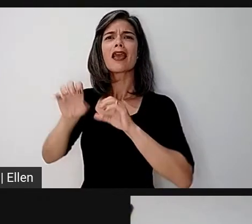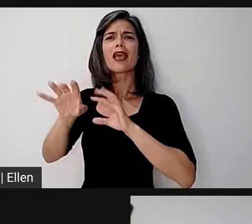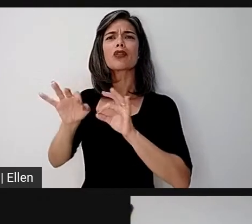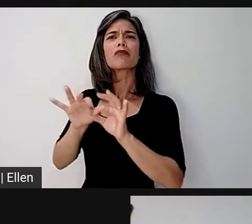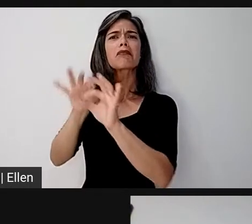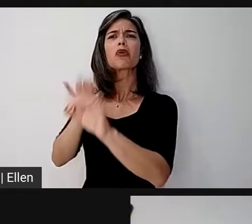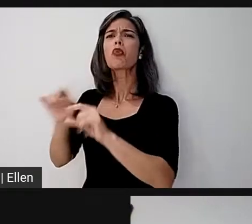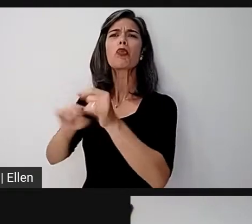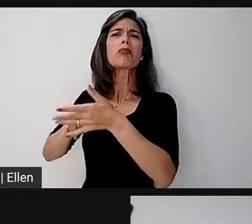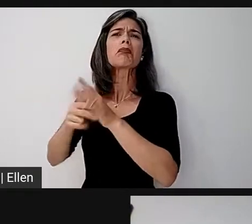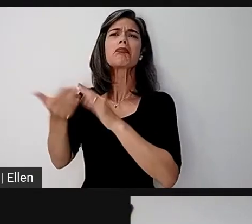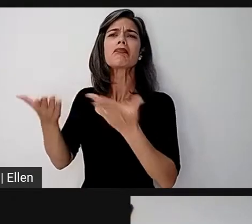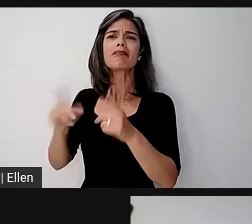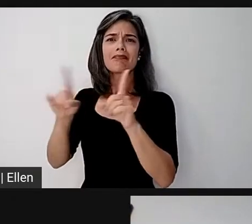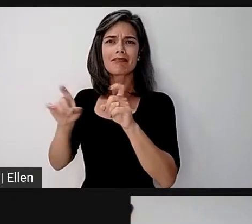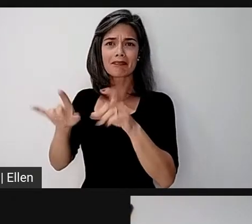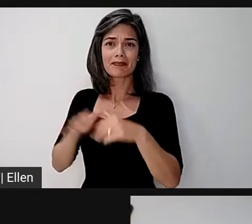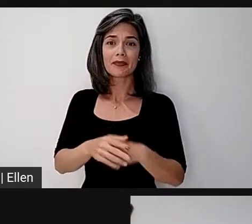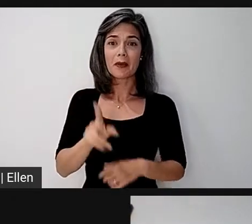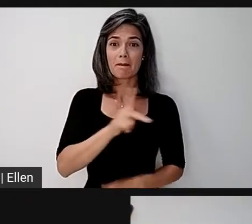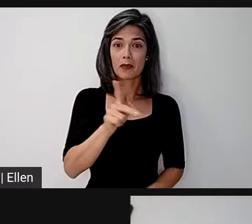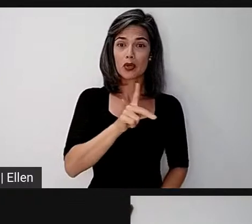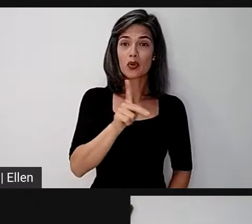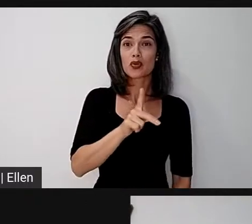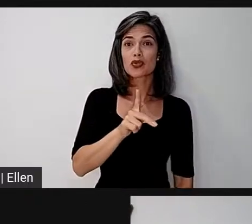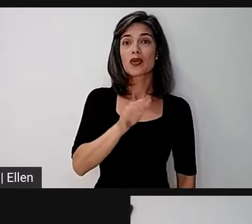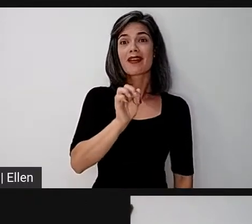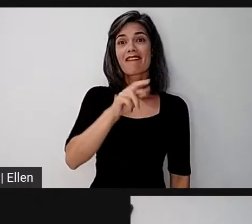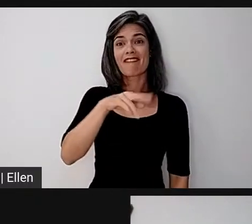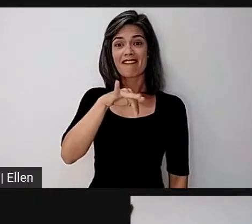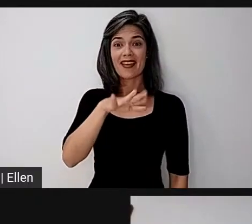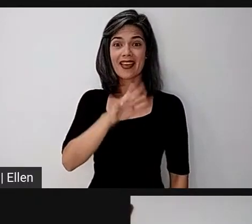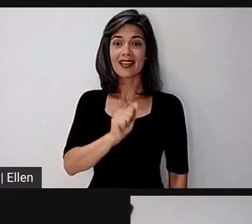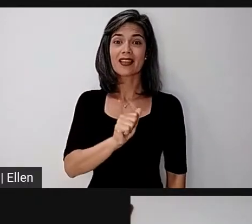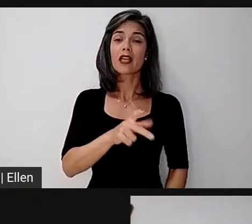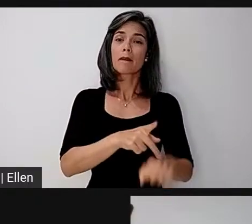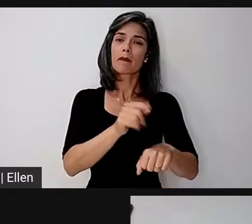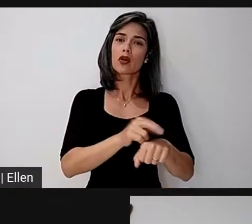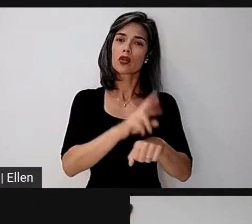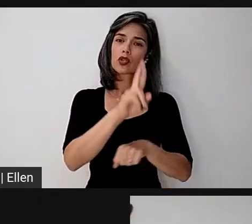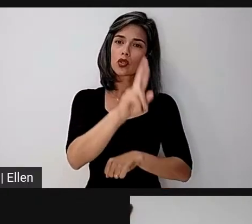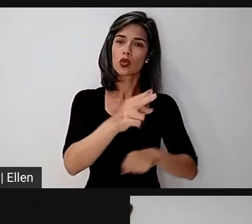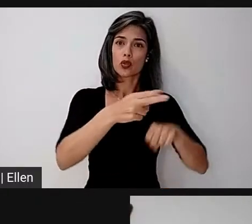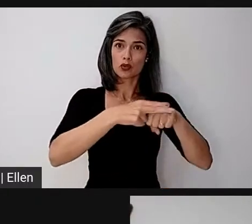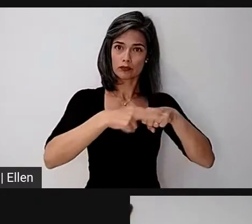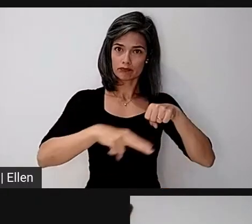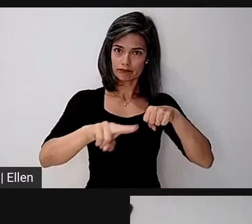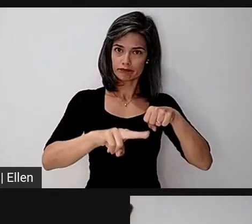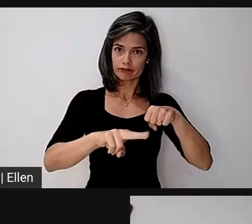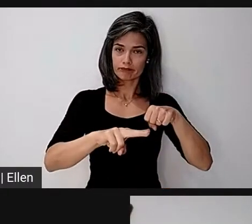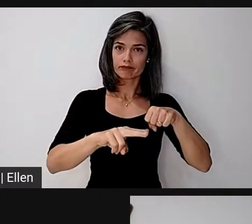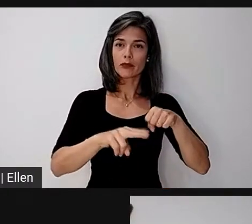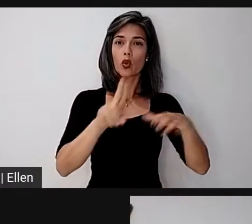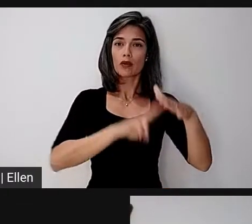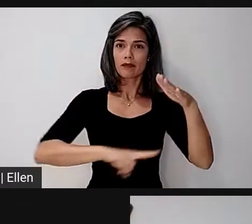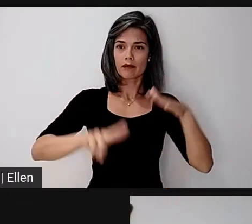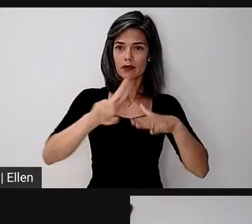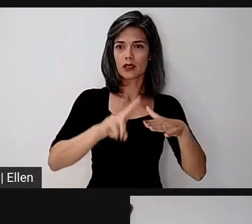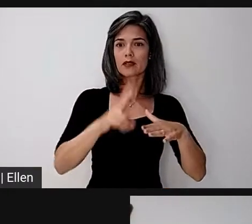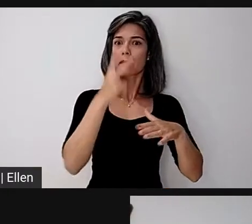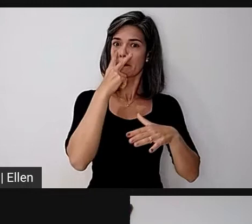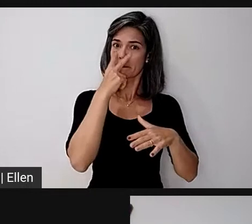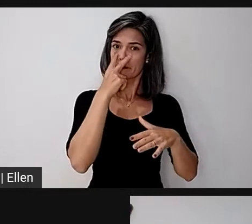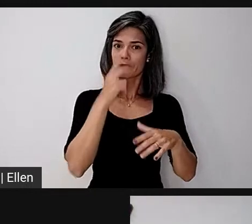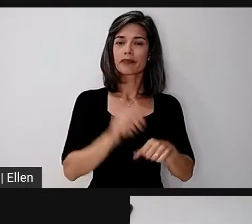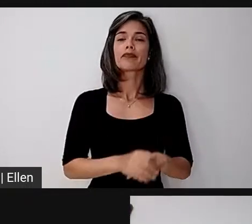o que é isso? A professora Fernanda é pós-doutora em Educação pela Universidade Federal do Espírito Santo, especialista em mediação em